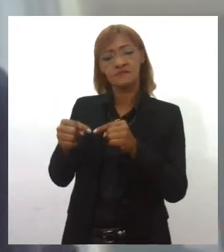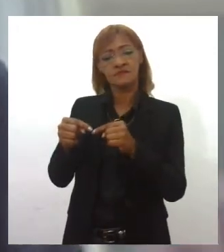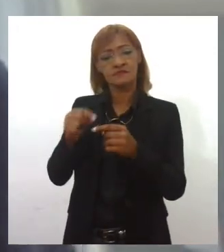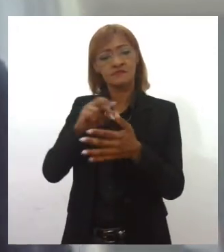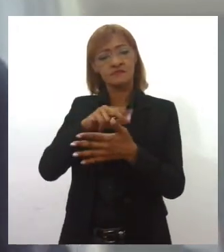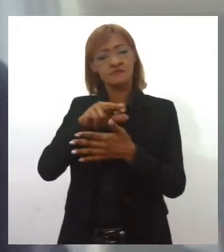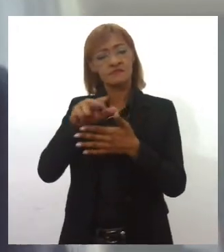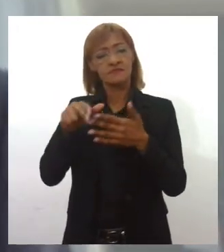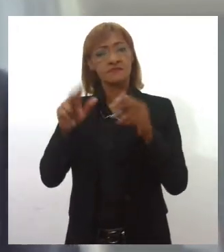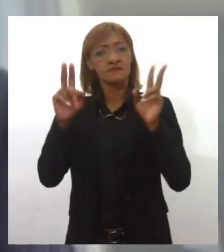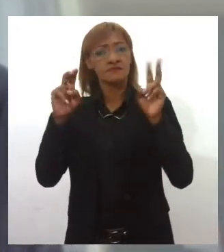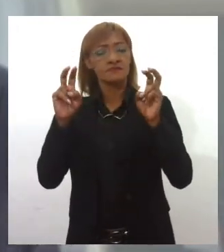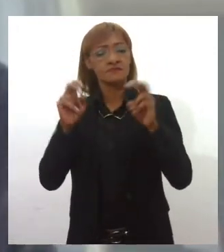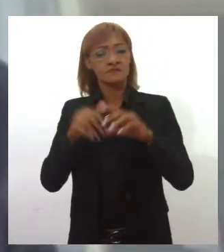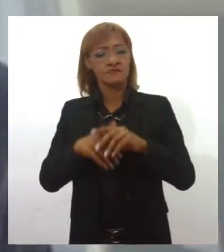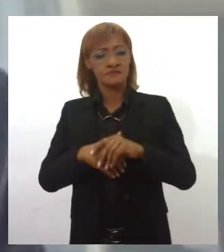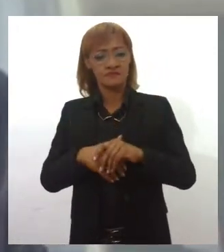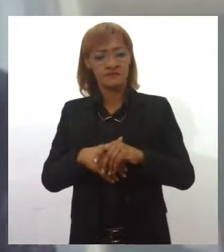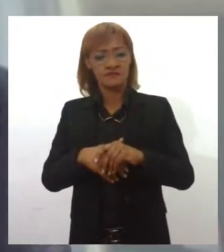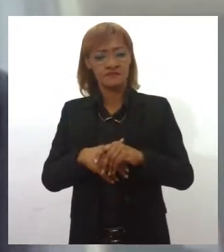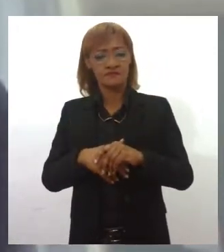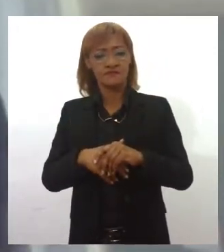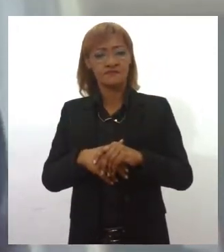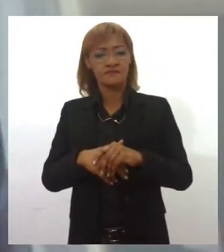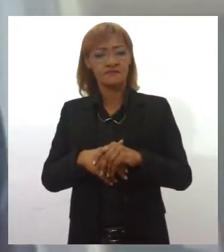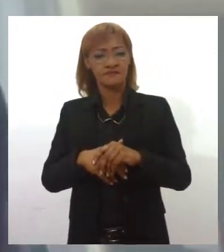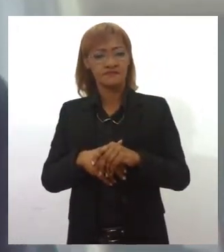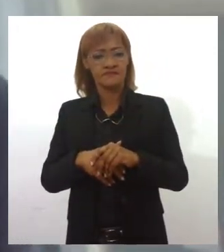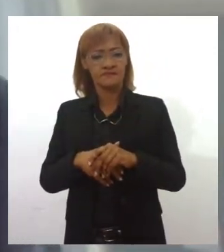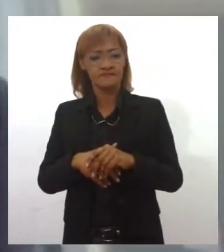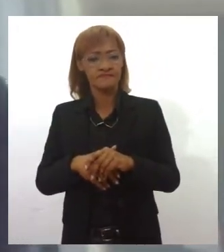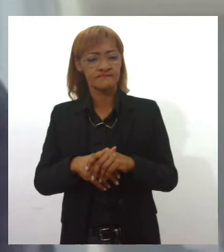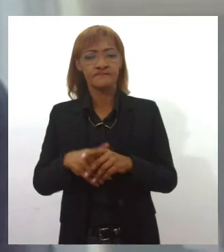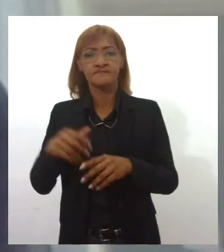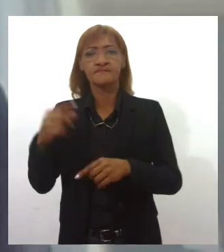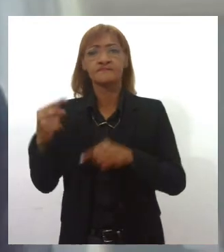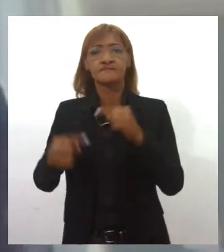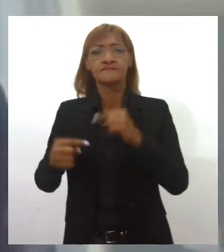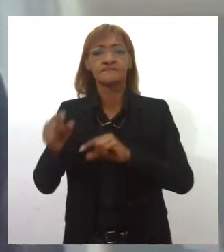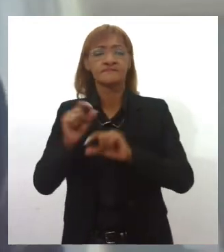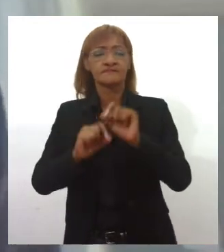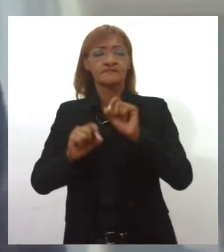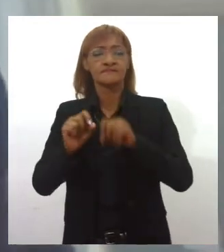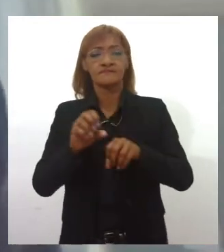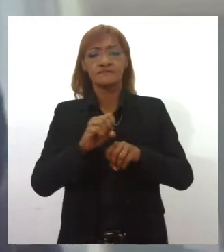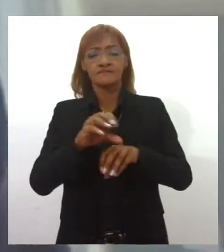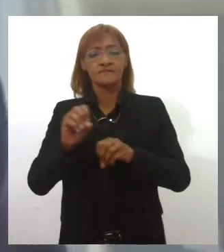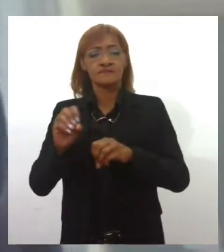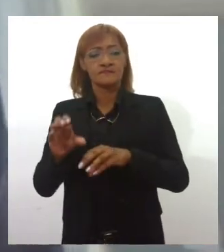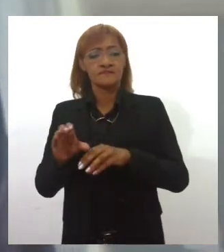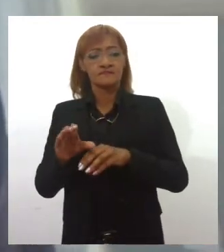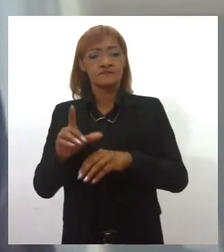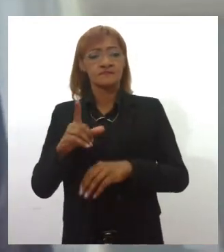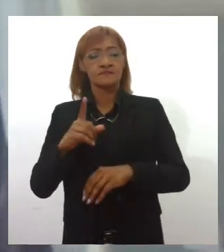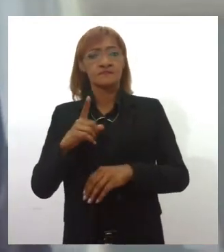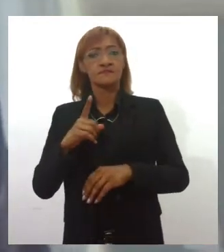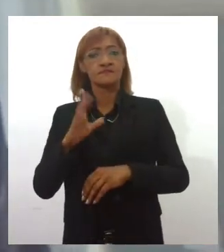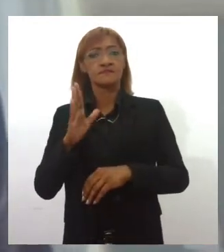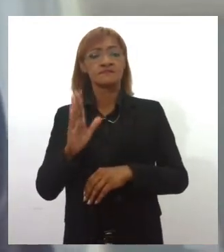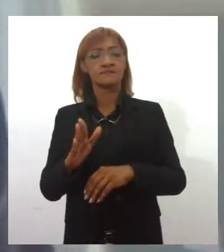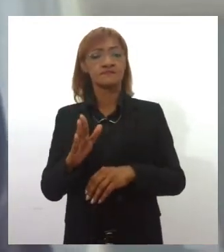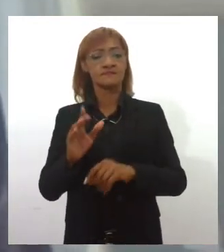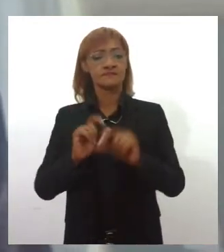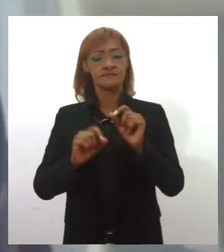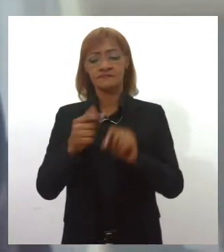assuntos referentes à educação, a partir da evolução das políticas educacionais que ocorreram no último quadrinho, entre